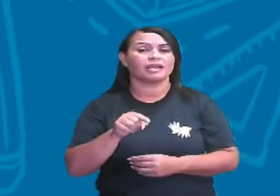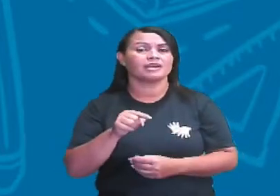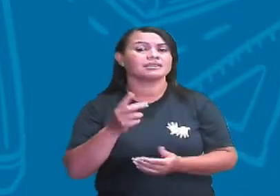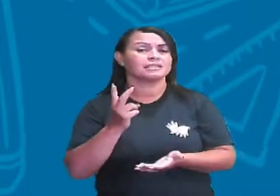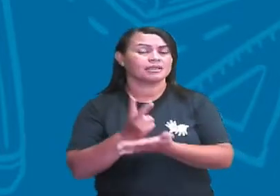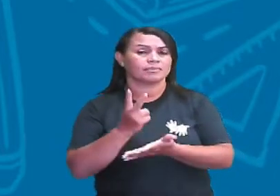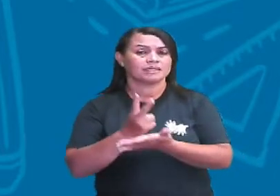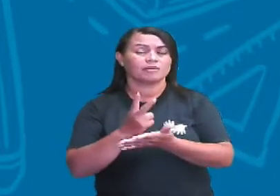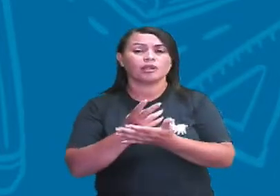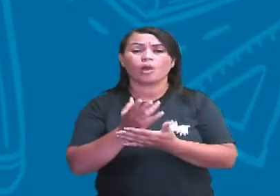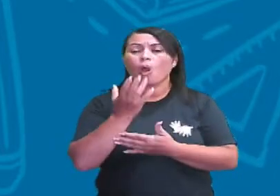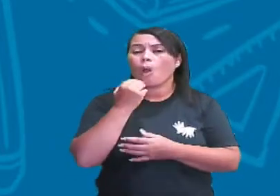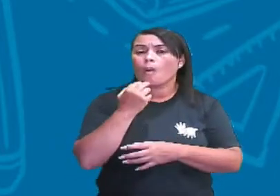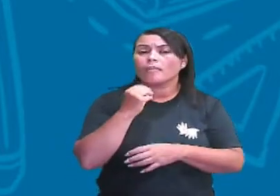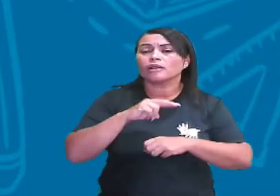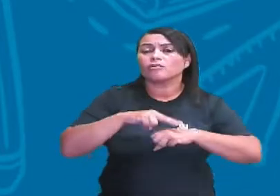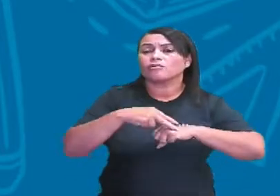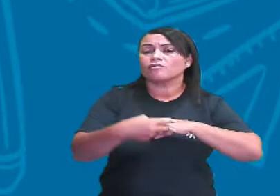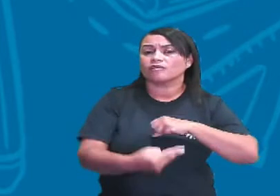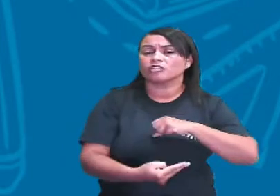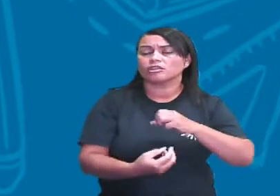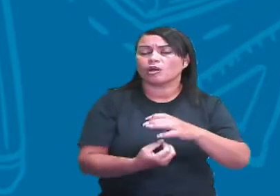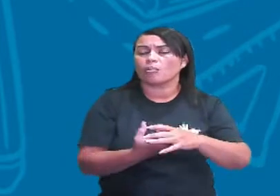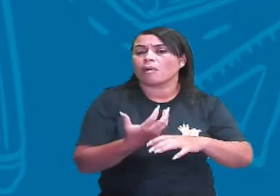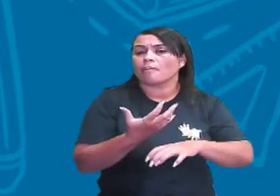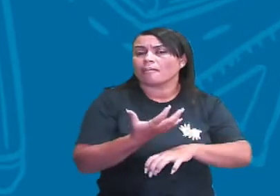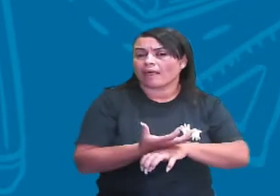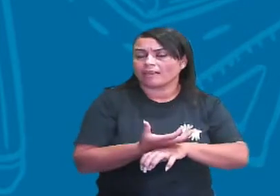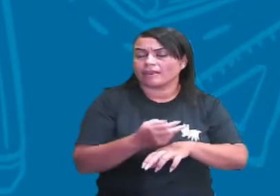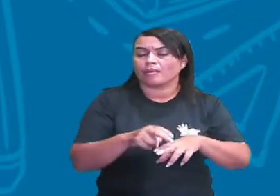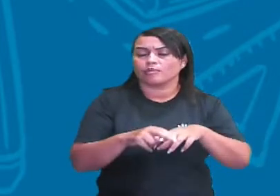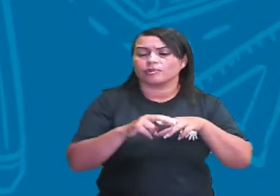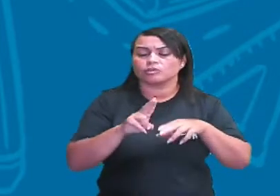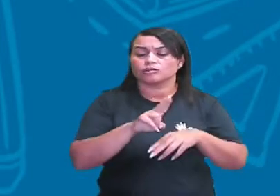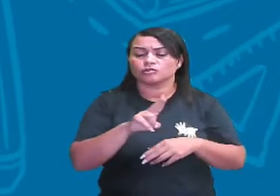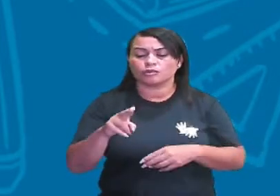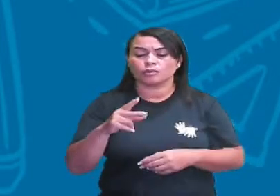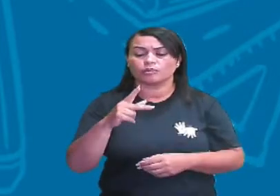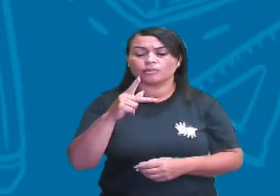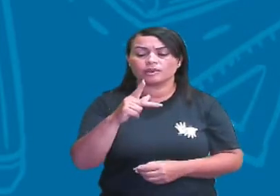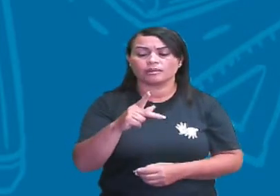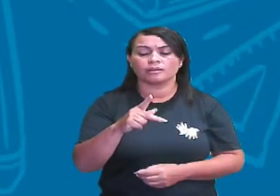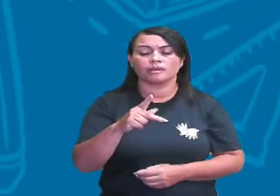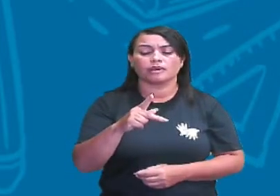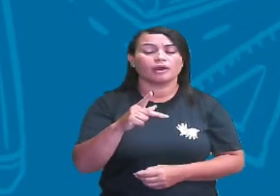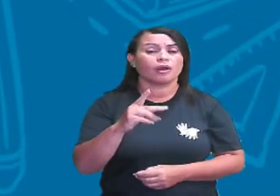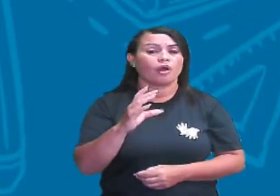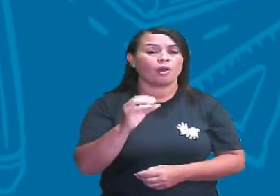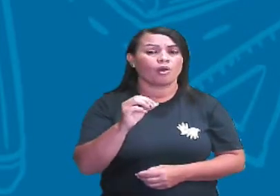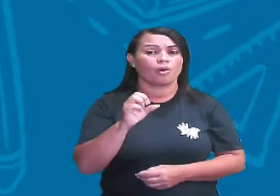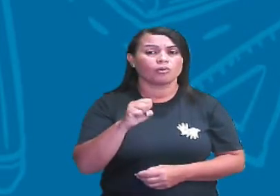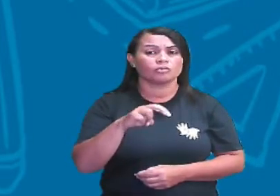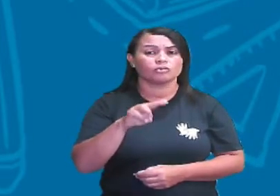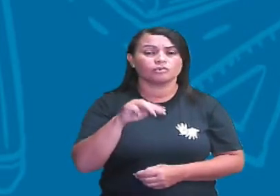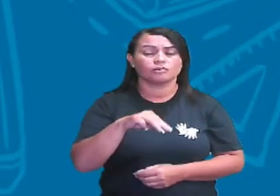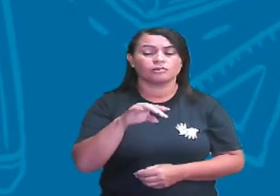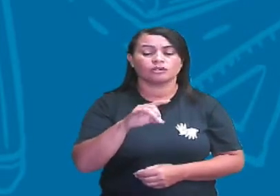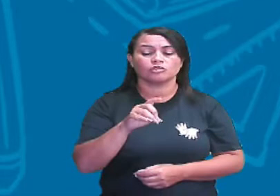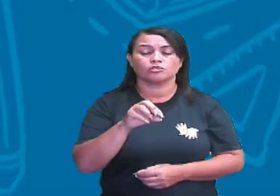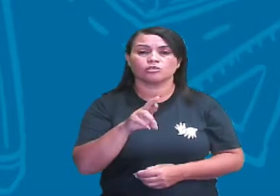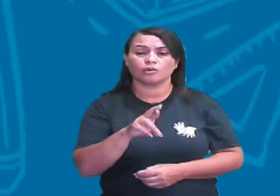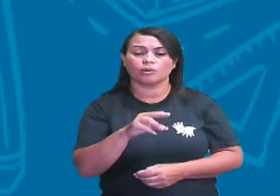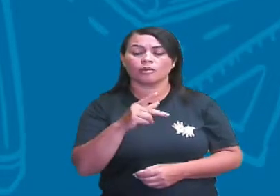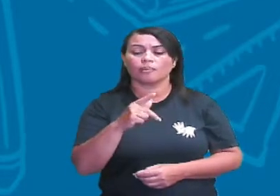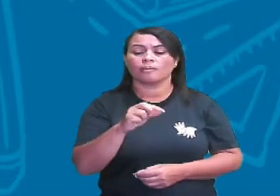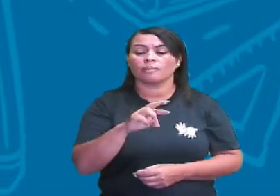espécie de vegetal, está certo? Por isso que ele é chamado de consumidor primário, está certo? O